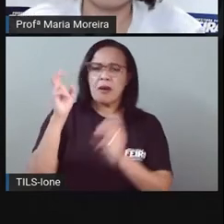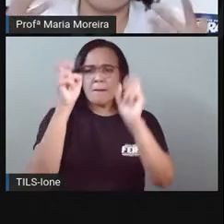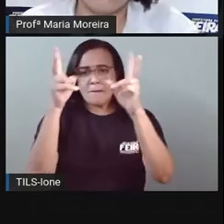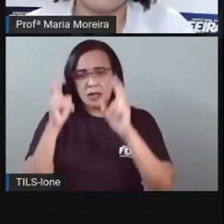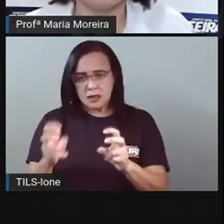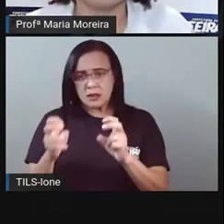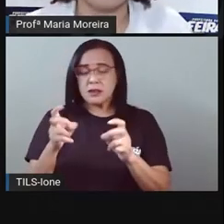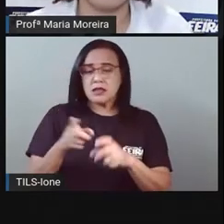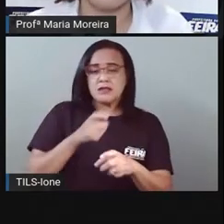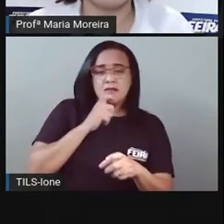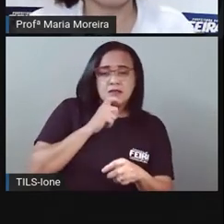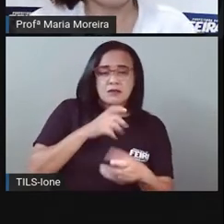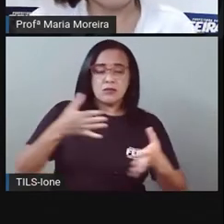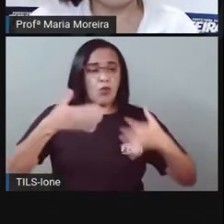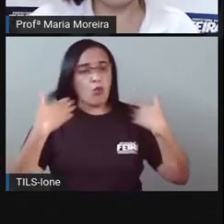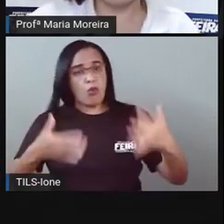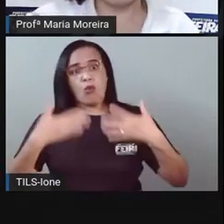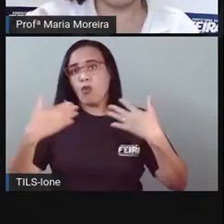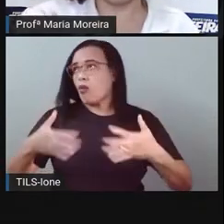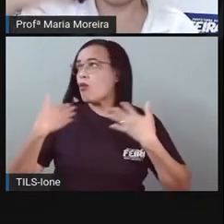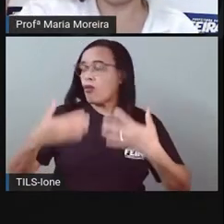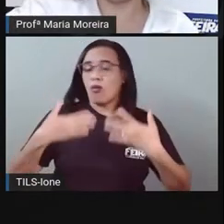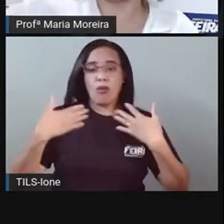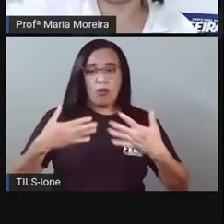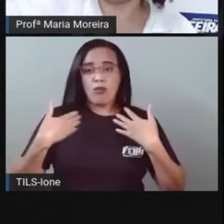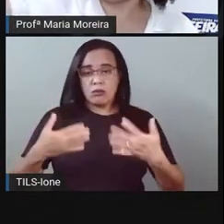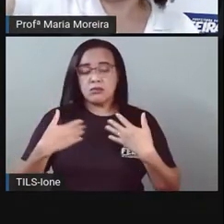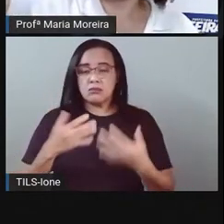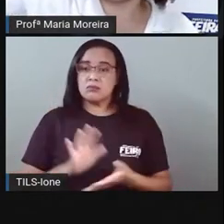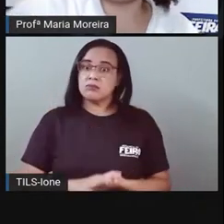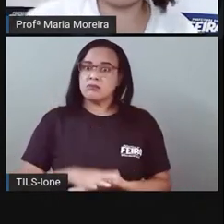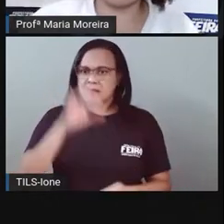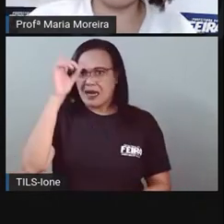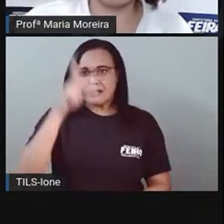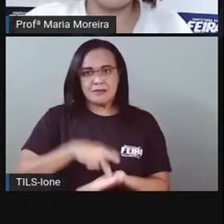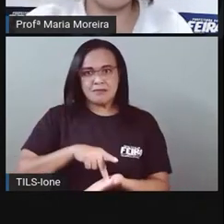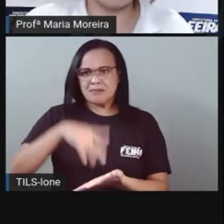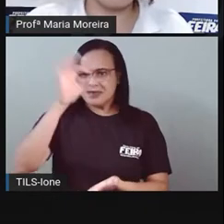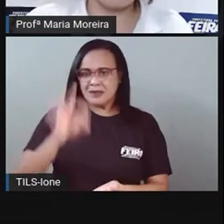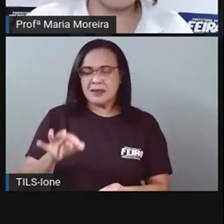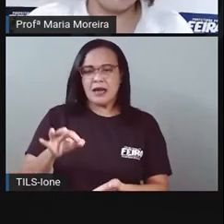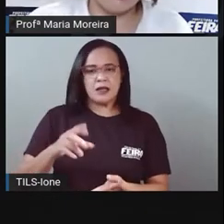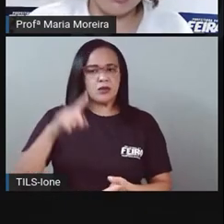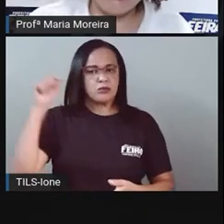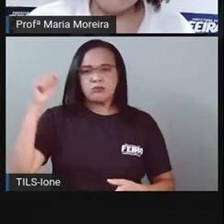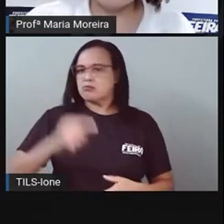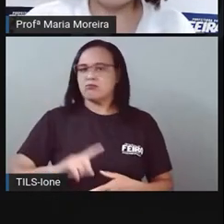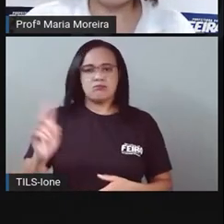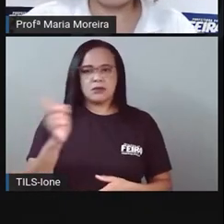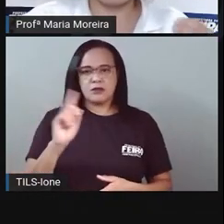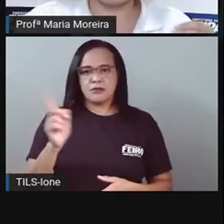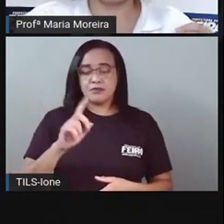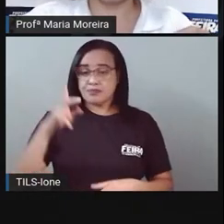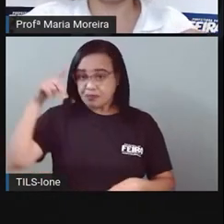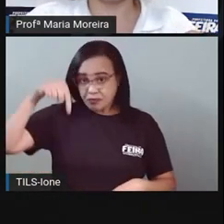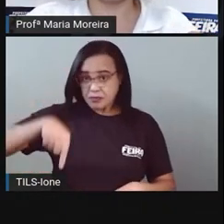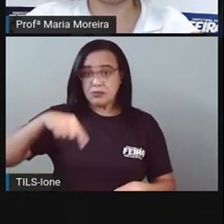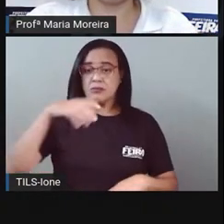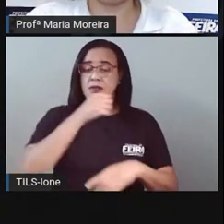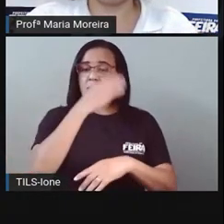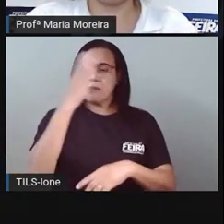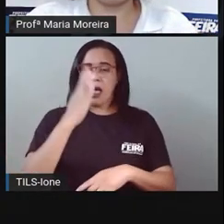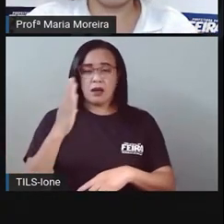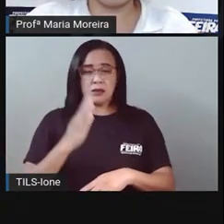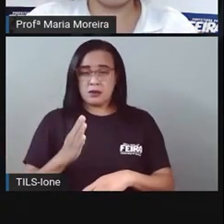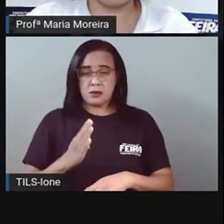rigoroso, o verão, que é bem quente. A gente vai ter aí aonde, olha, no hemisfério norte, aqui para a gente no Brasil. Isso aí é muito